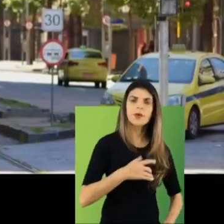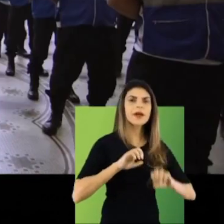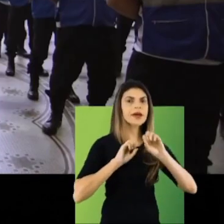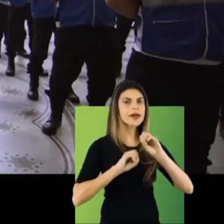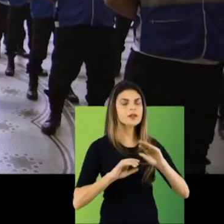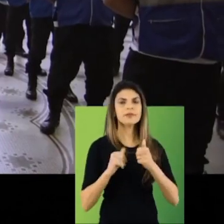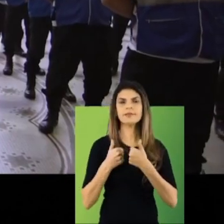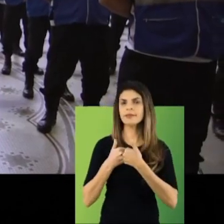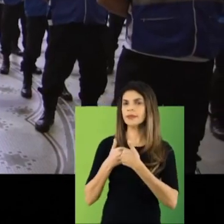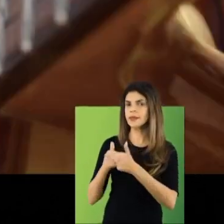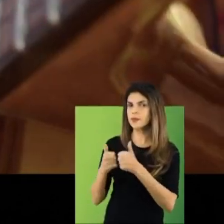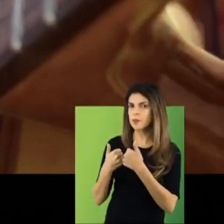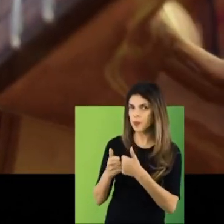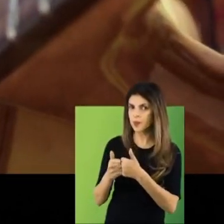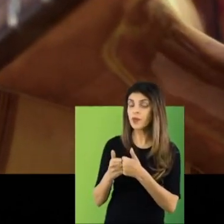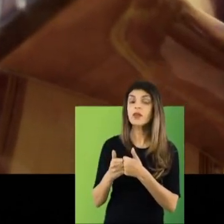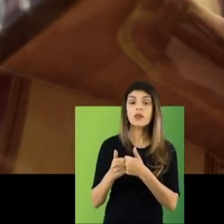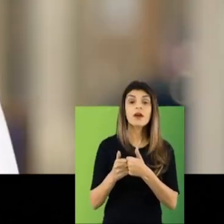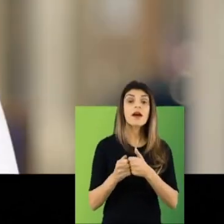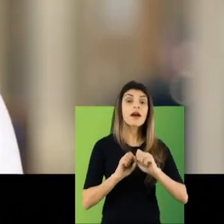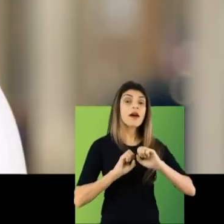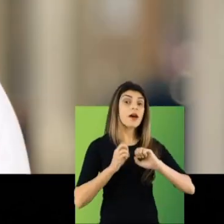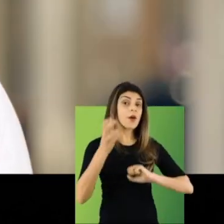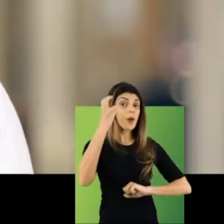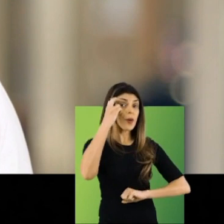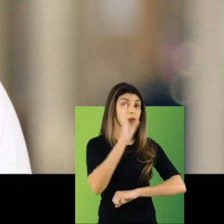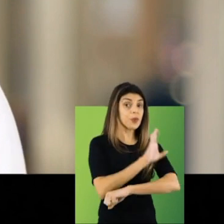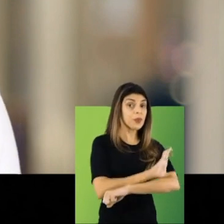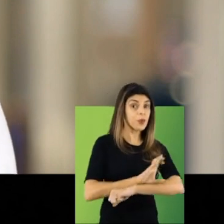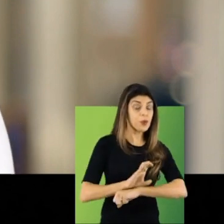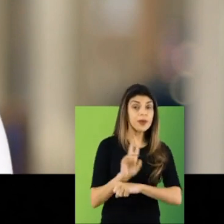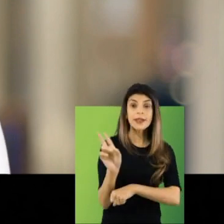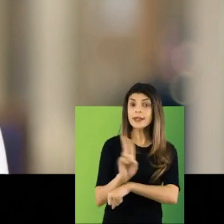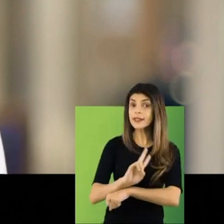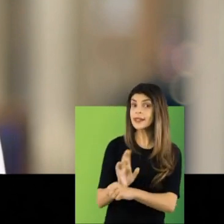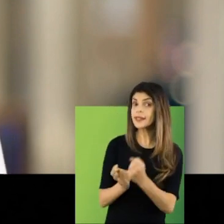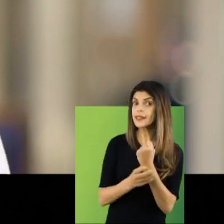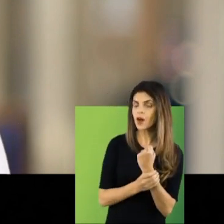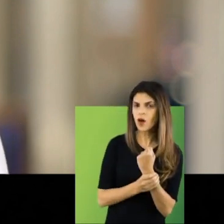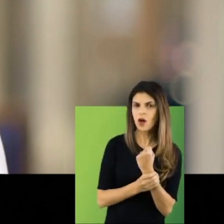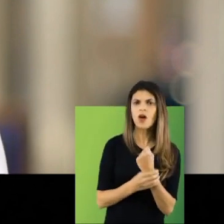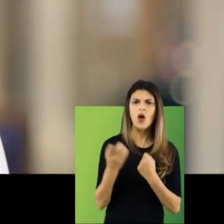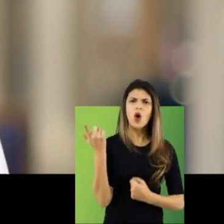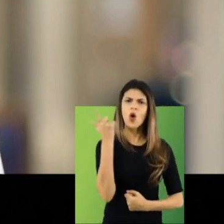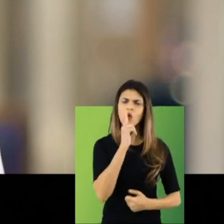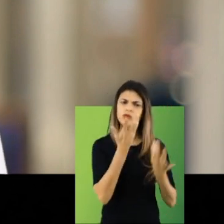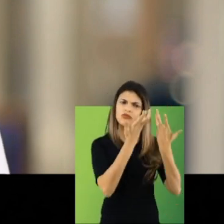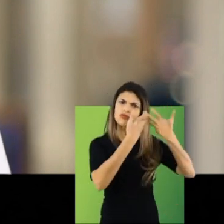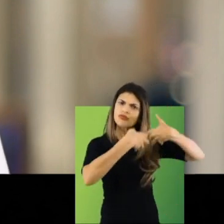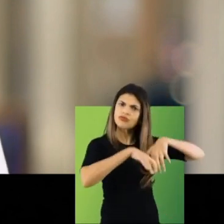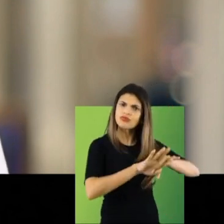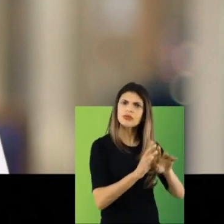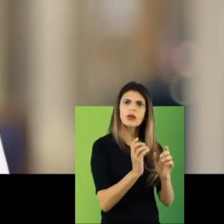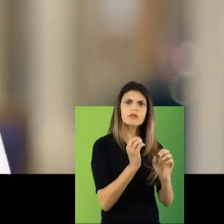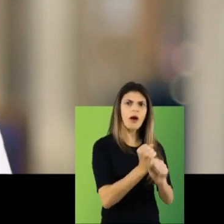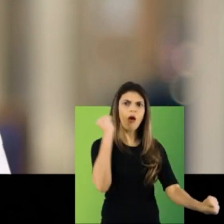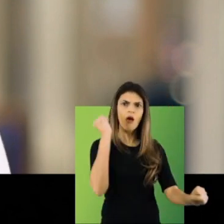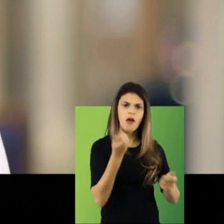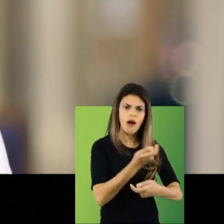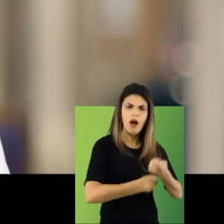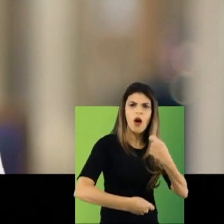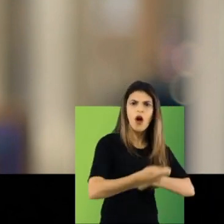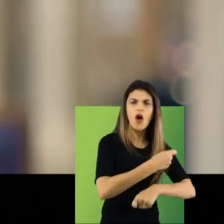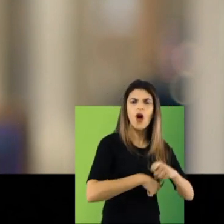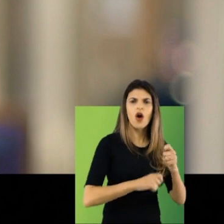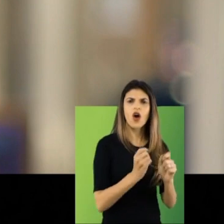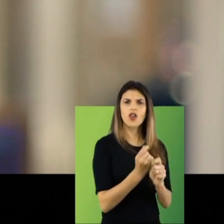transporte, segurança, cultura e tudo isso só funciona se a economia estiver forte e funcionando. Porque